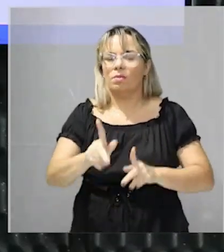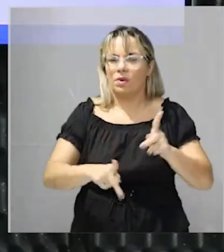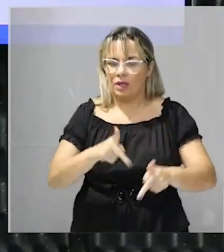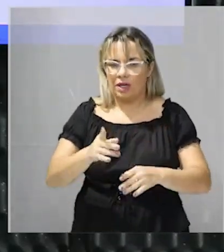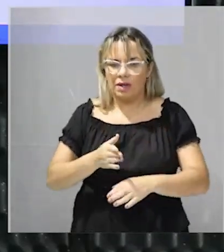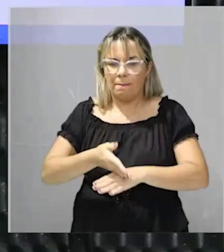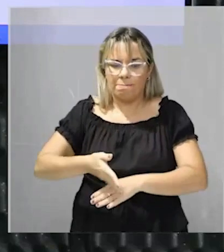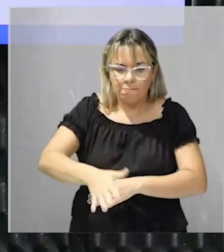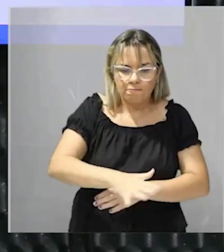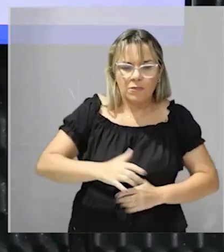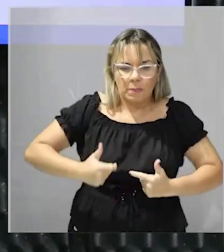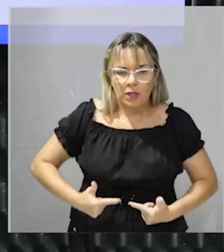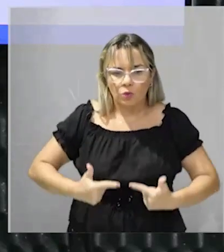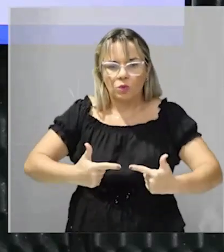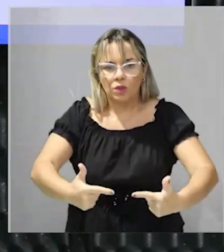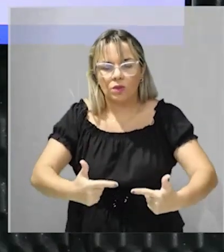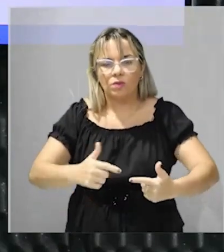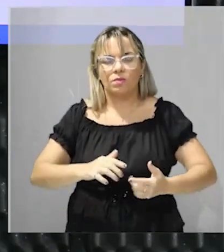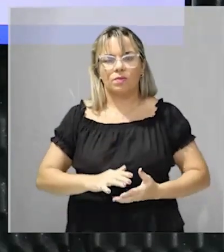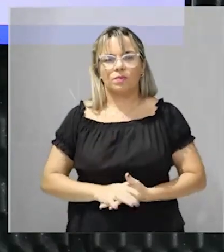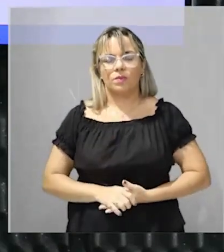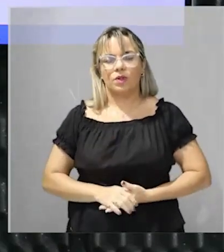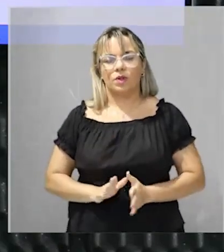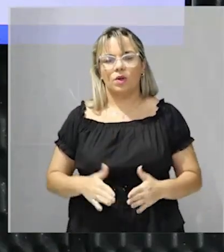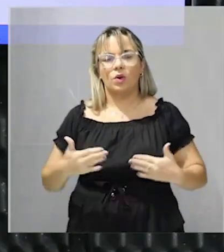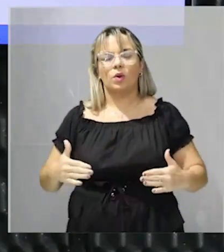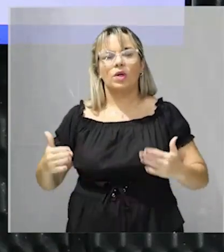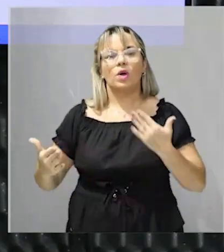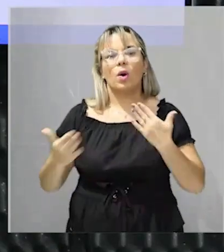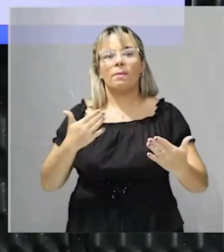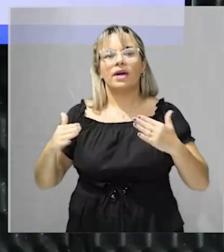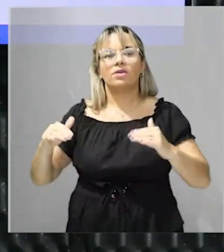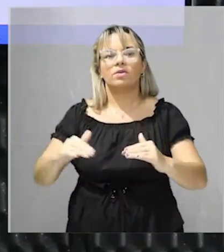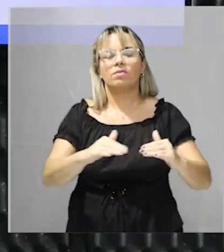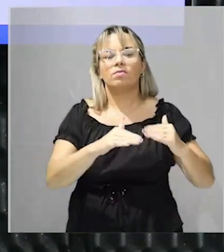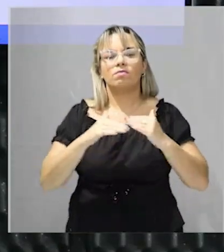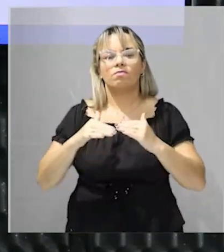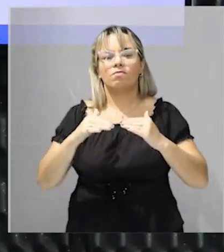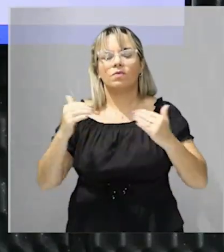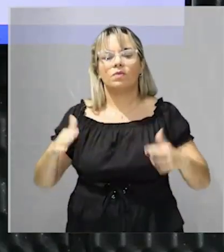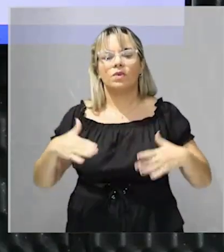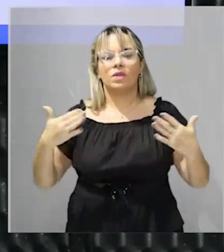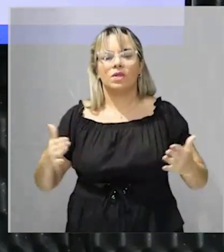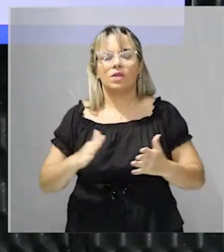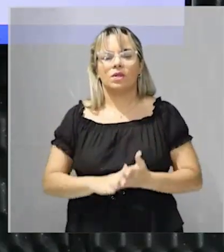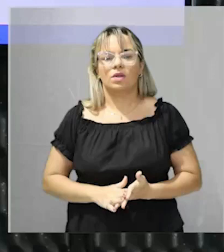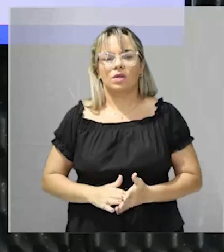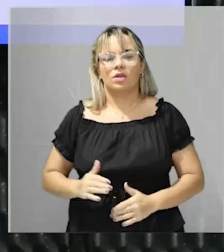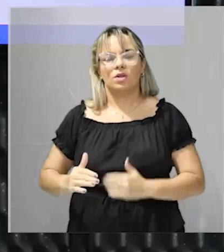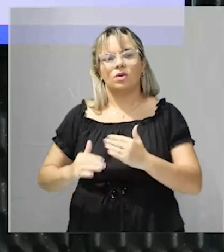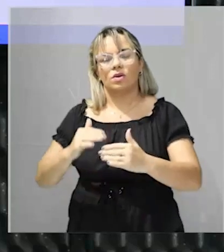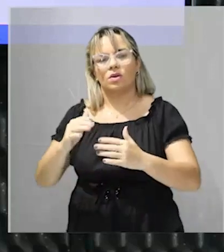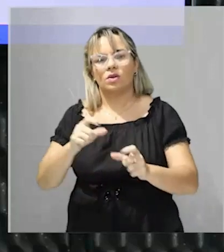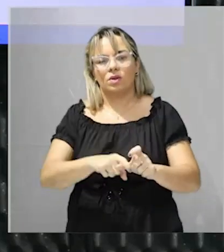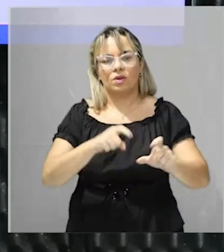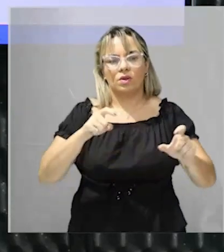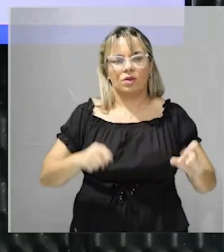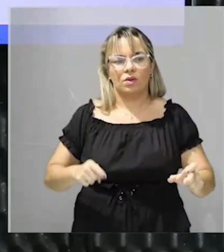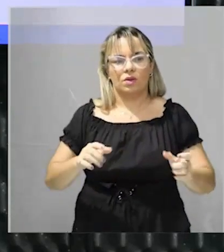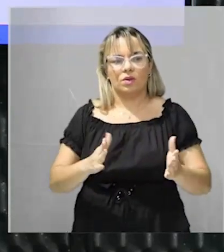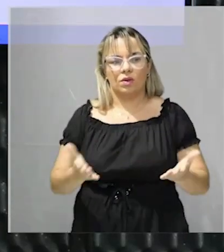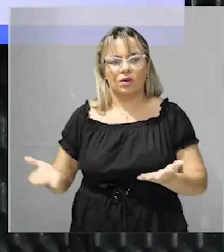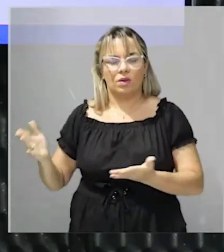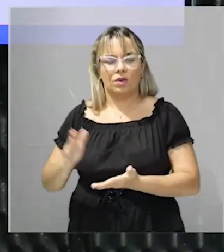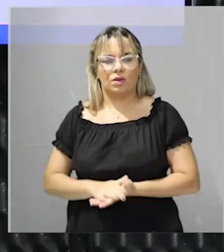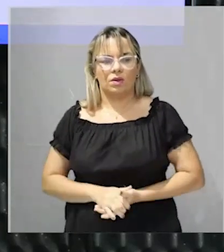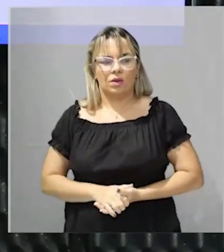então vamos lá o que é comum porque ele pergunta seus processos de independência apresentam o seguinte ponto comum